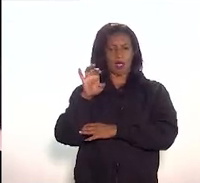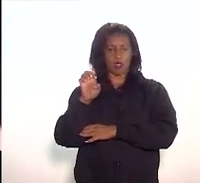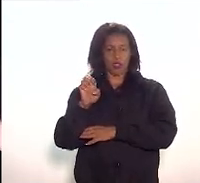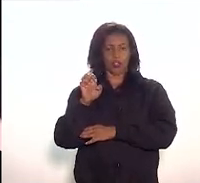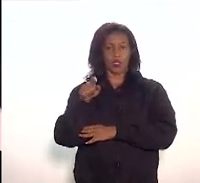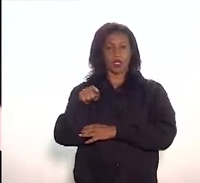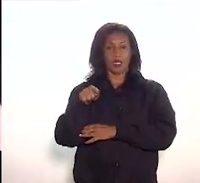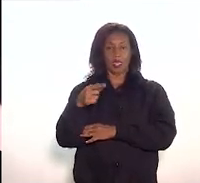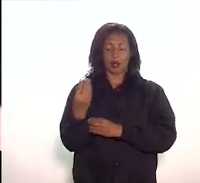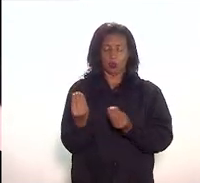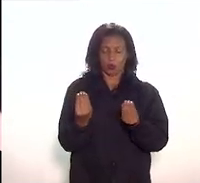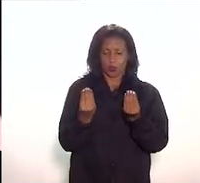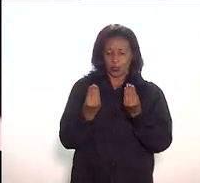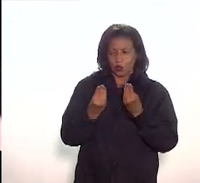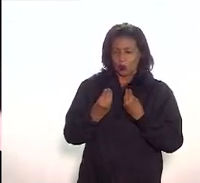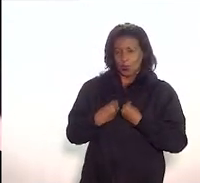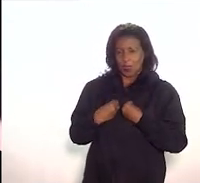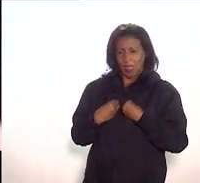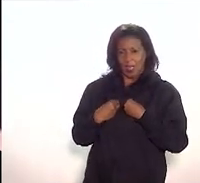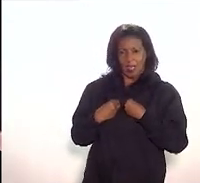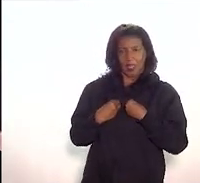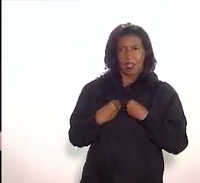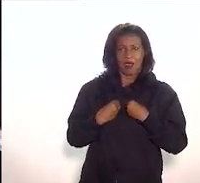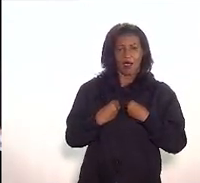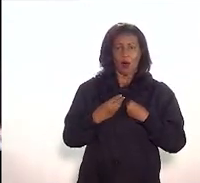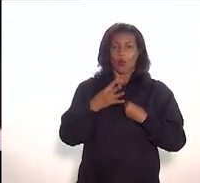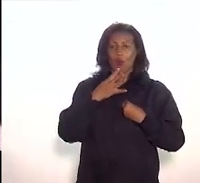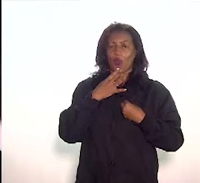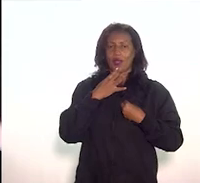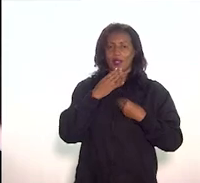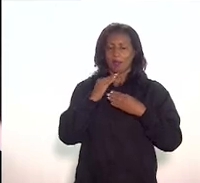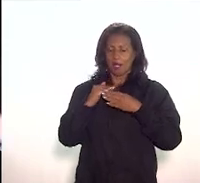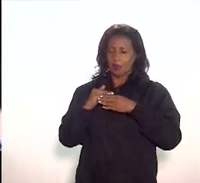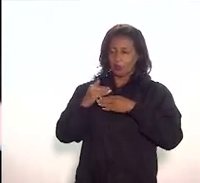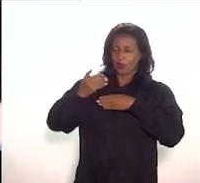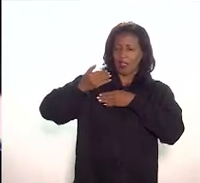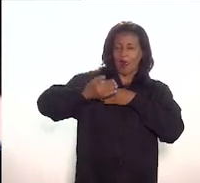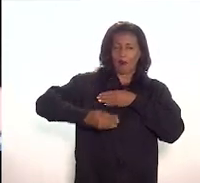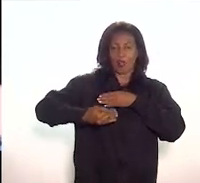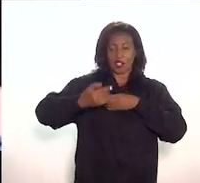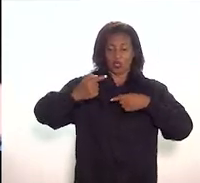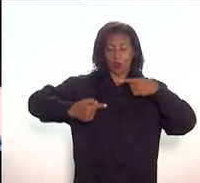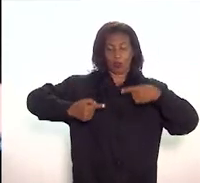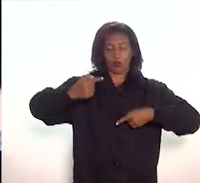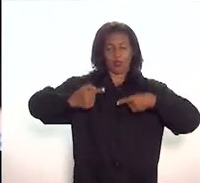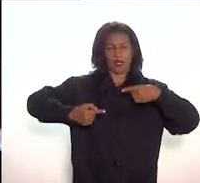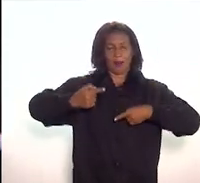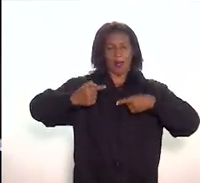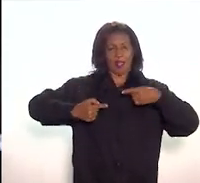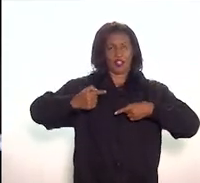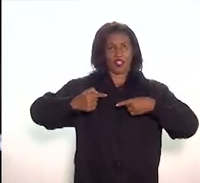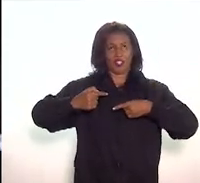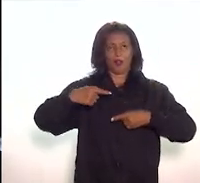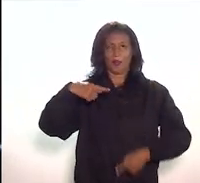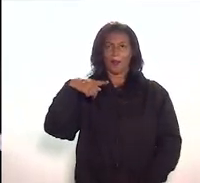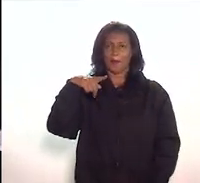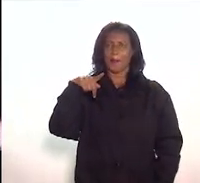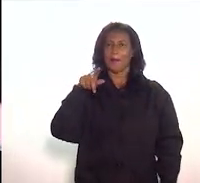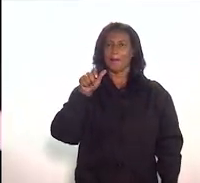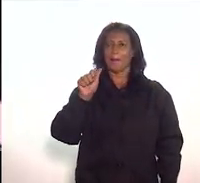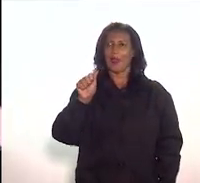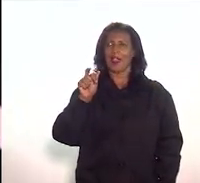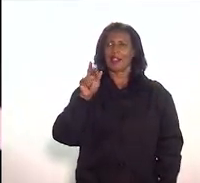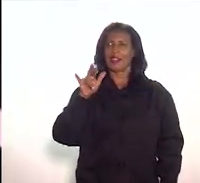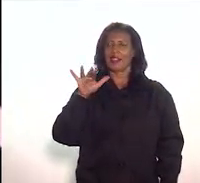ele otimiza e nos põe à frente do debate patrimonial, do debate de preservação patrimonial que esse